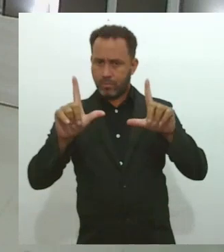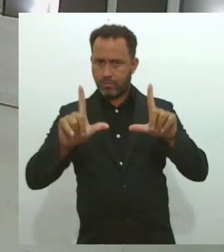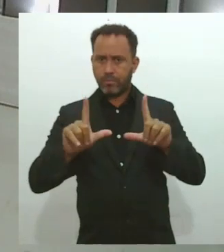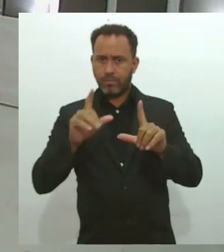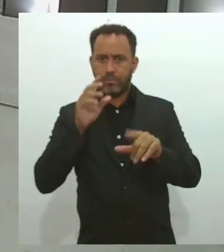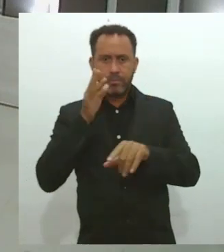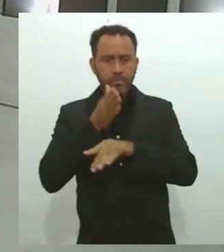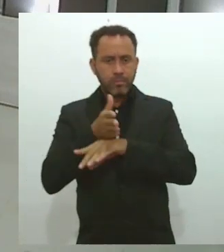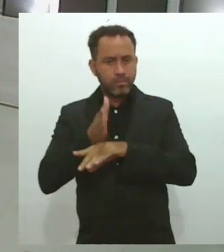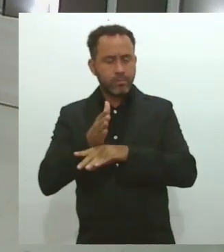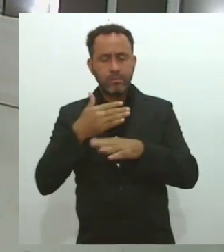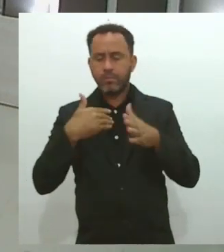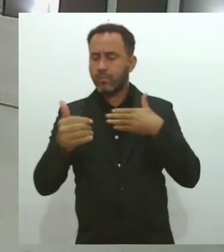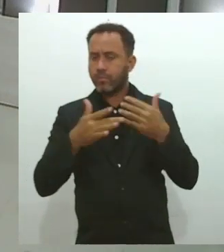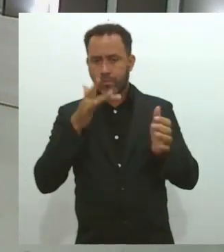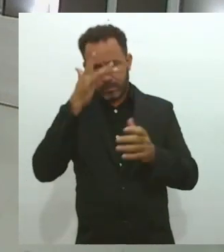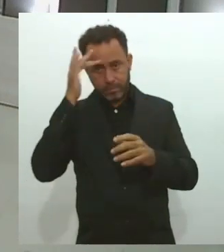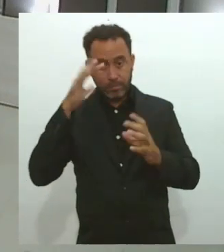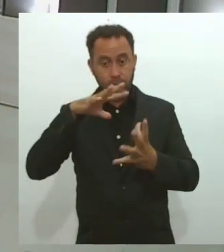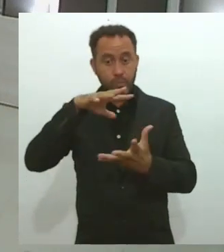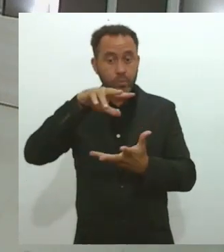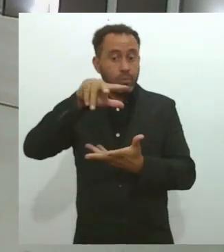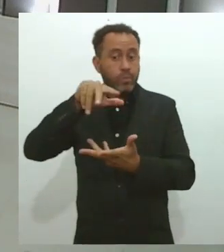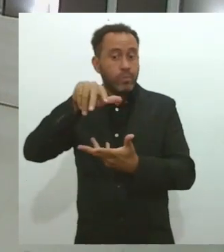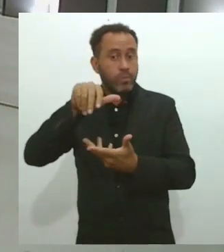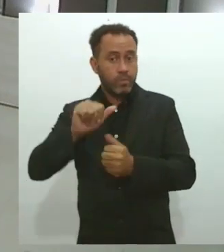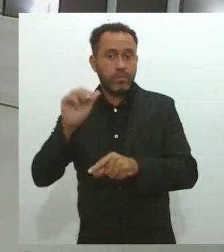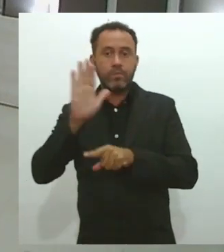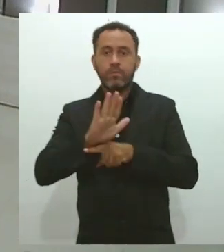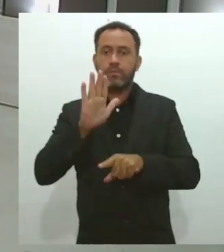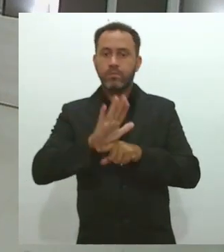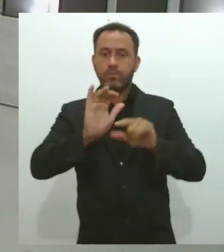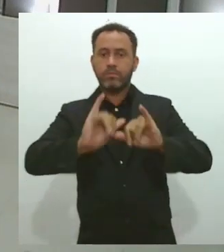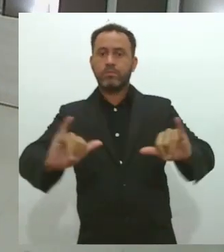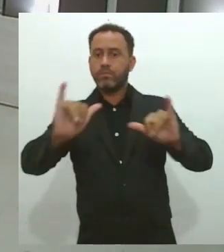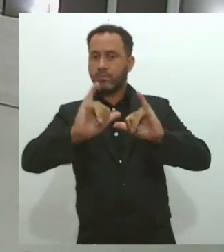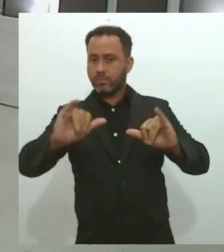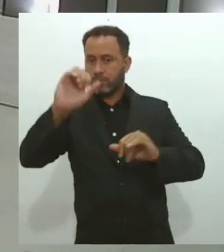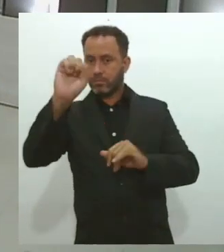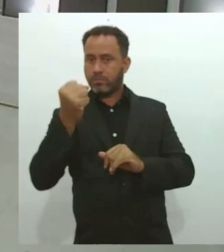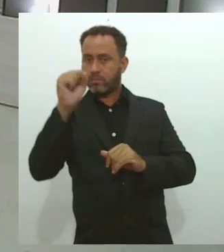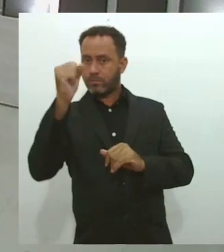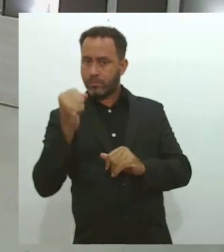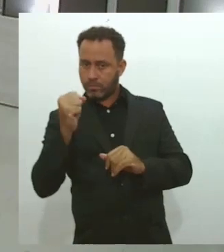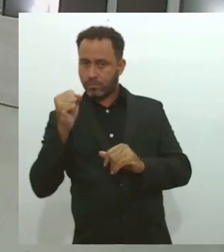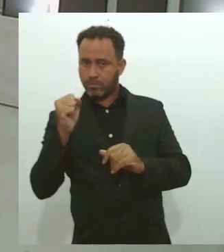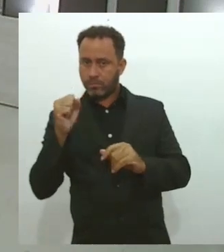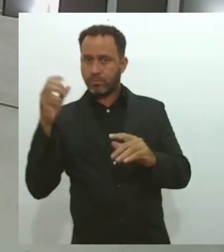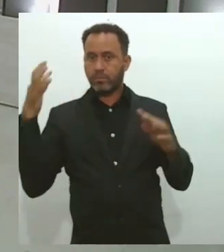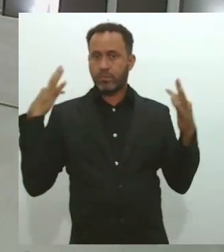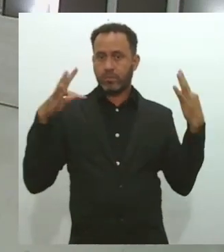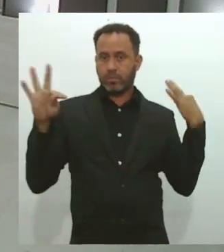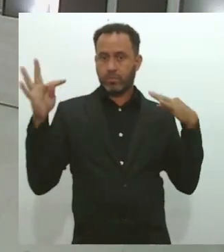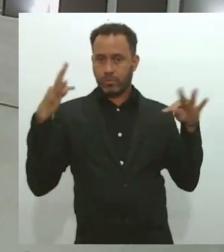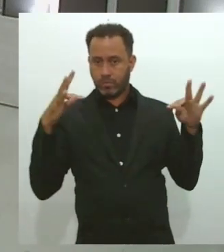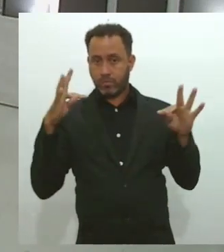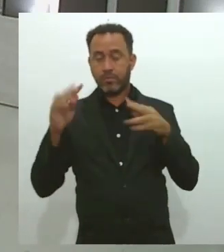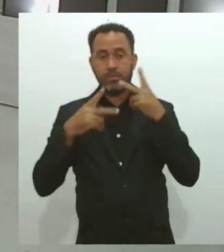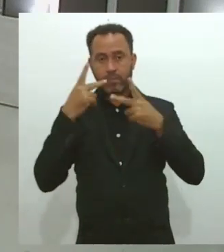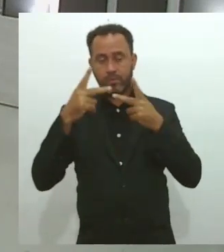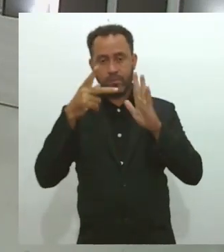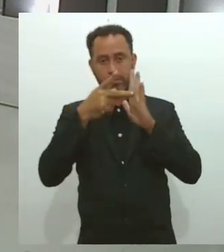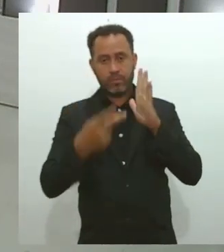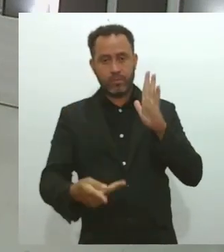acessado por qualquer pessoa no mundo, ajudando assim na divulgação de Sergipe como destino turístico. Para falar sobre o